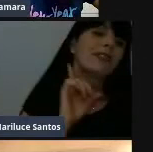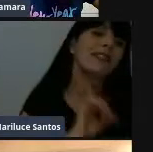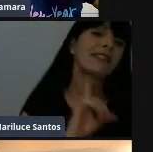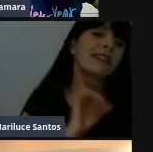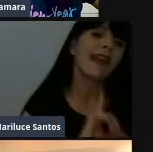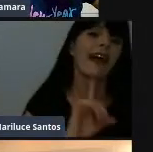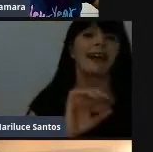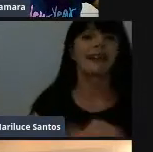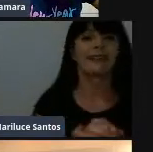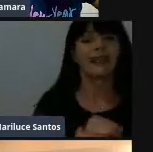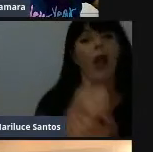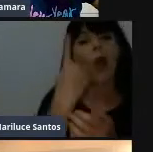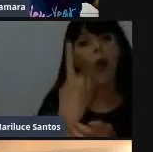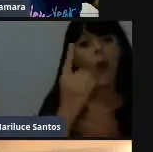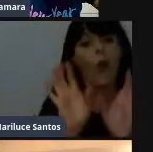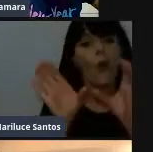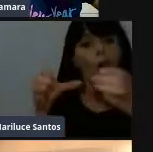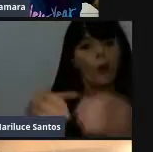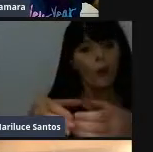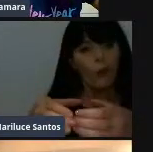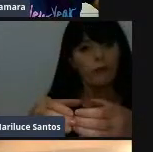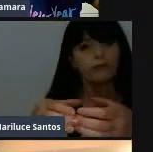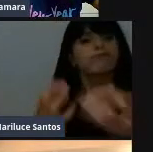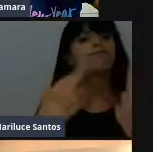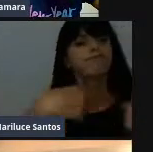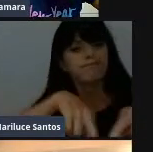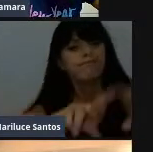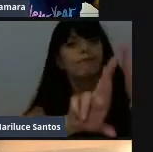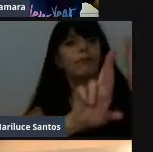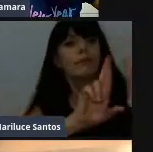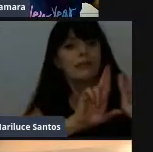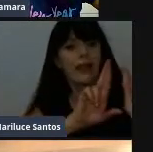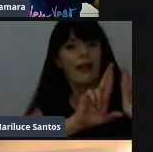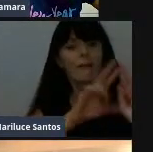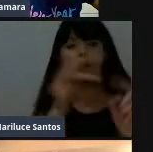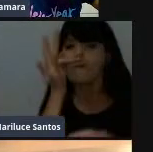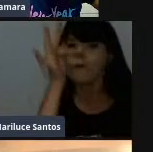Uma equipe comprometida com o sucesso do aluno.